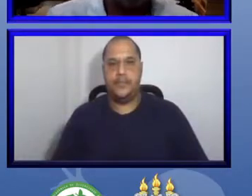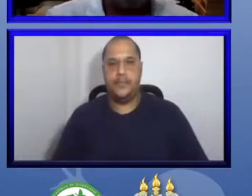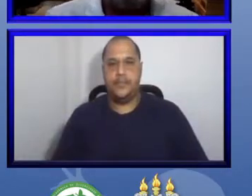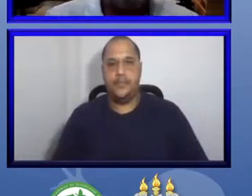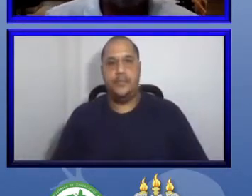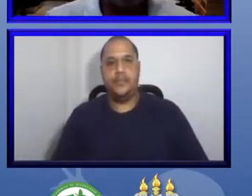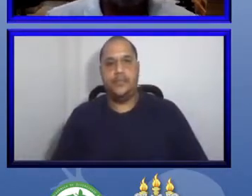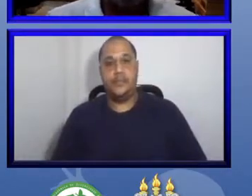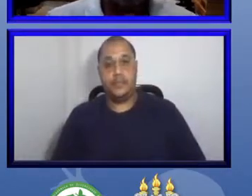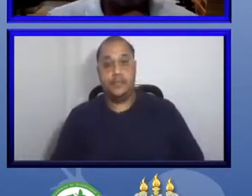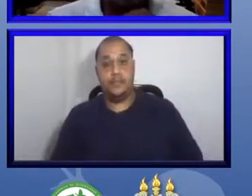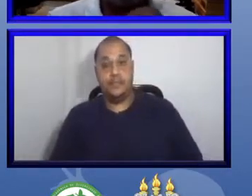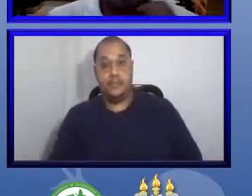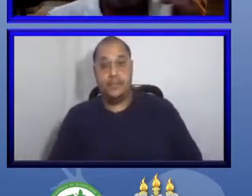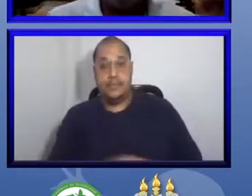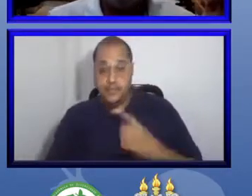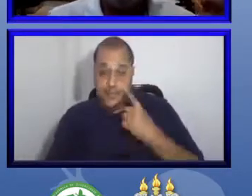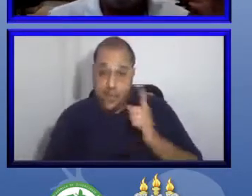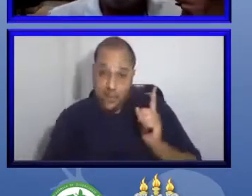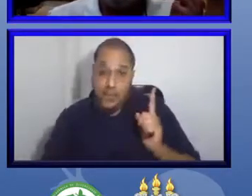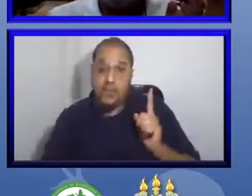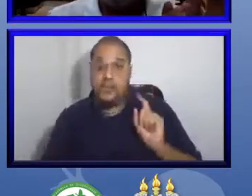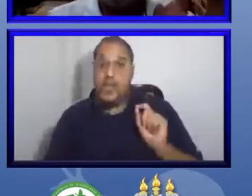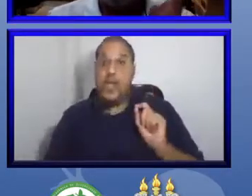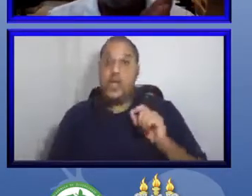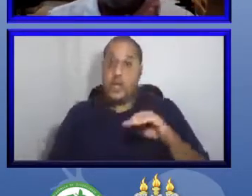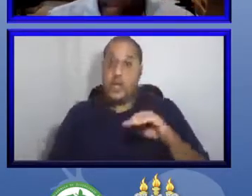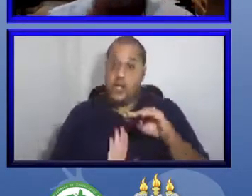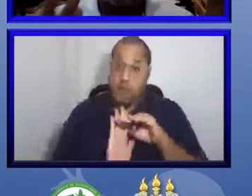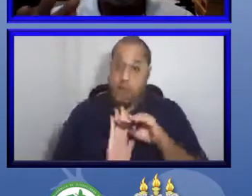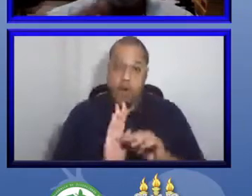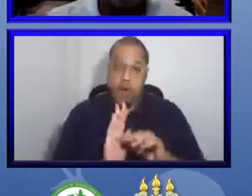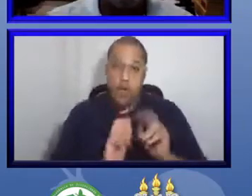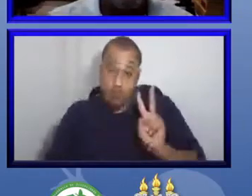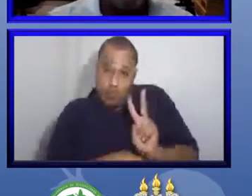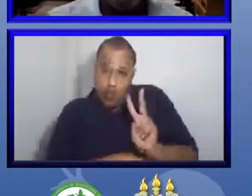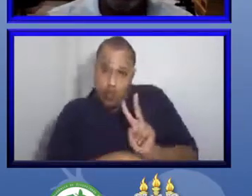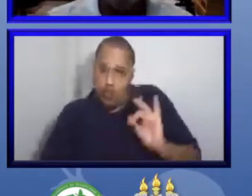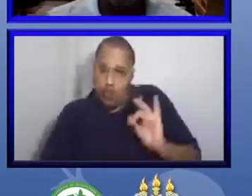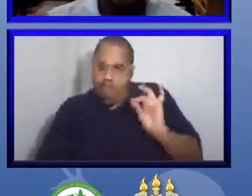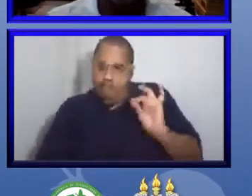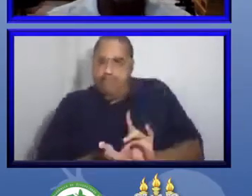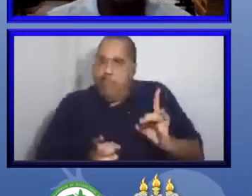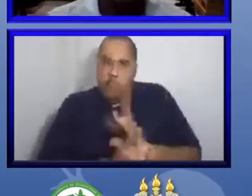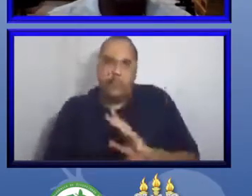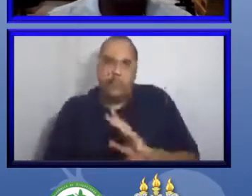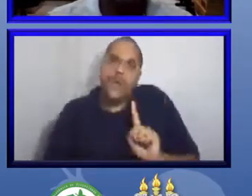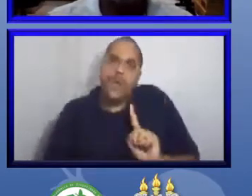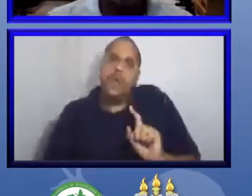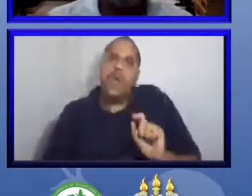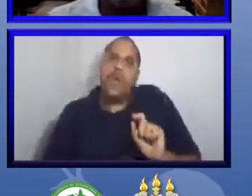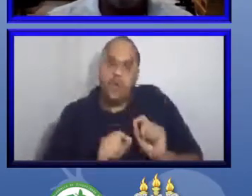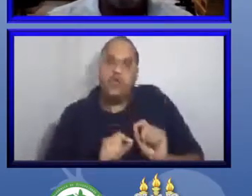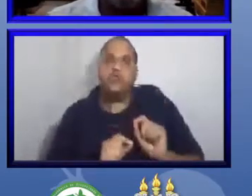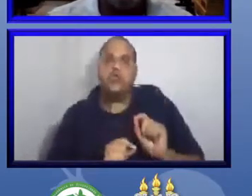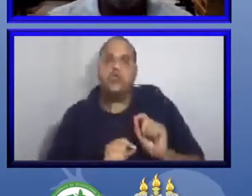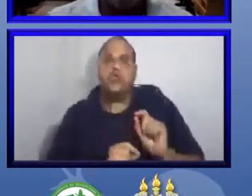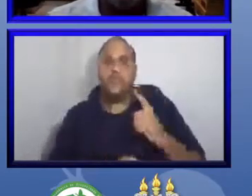Então, o programa piloto, a primeira e única até agora